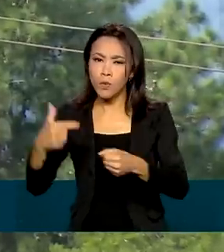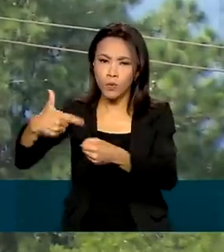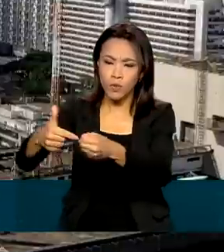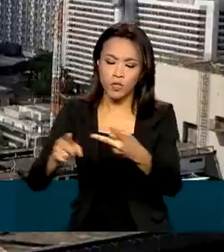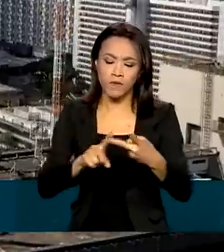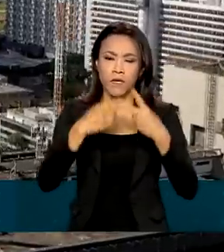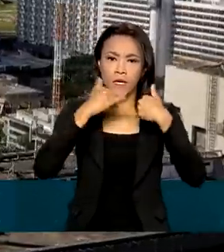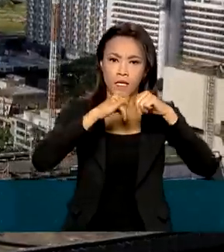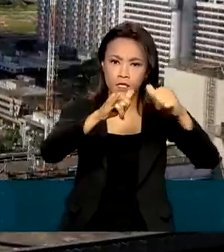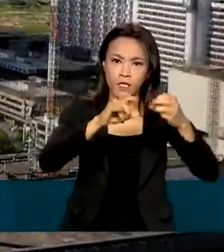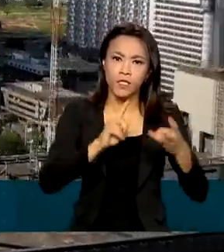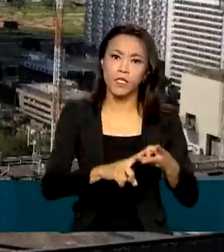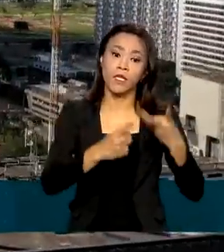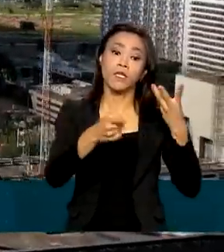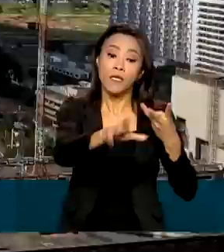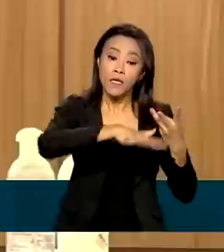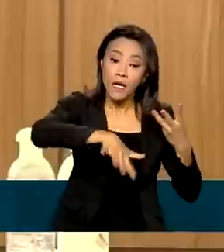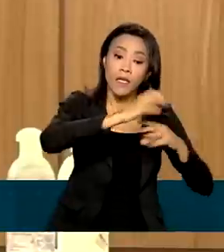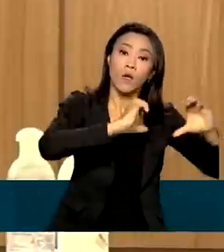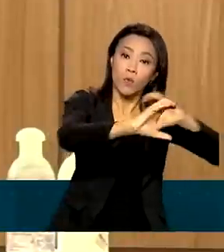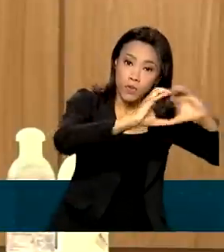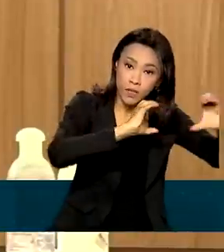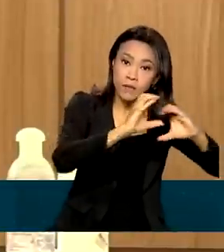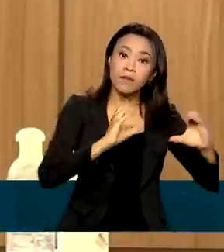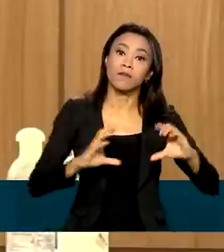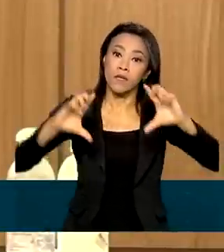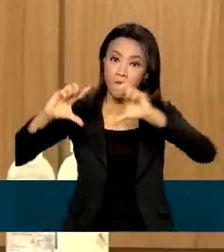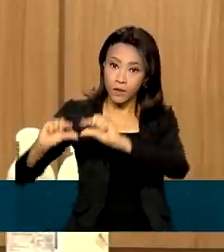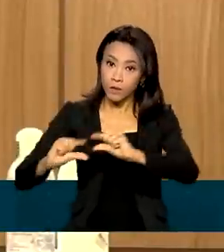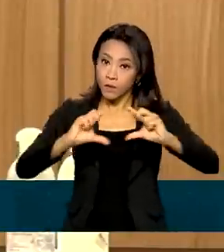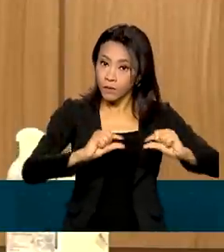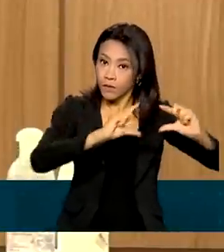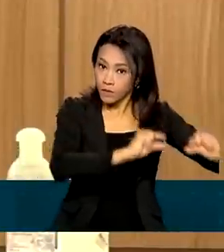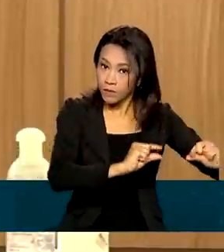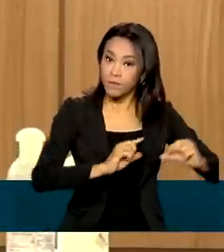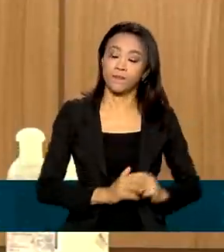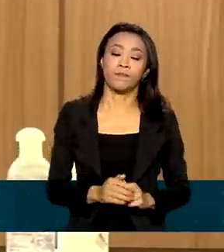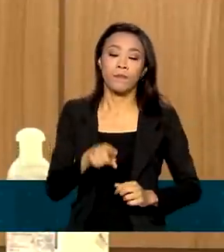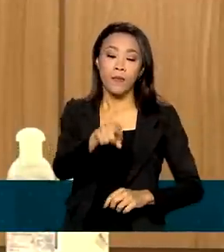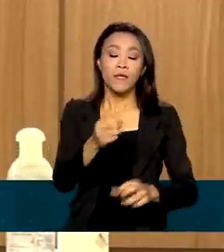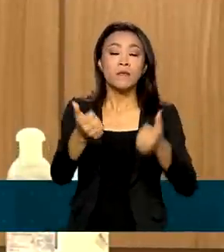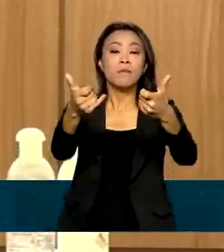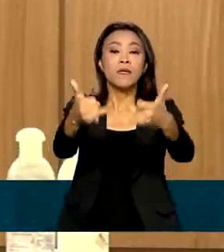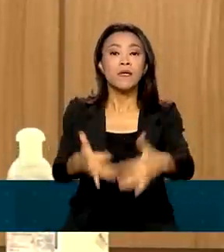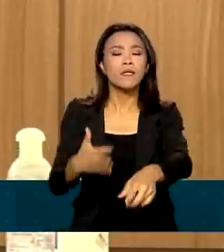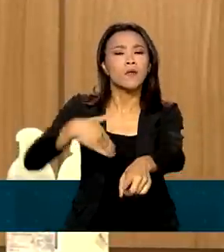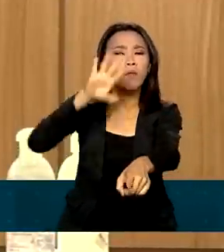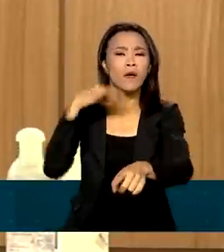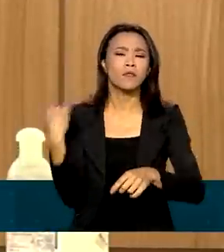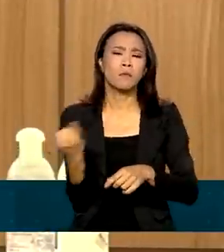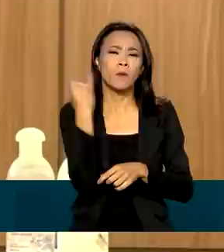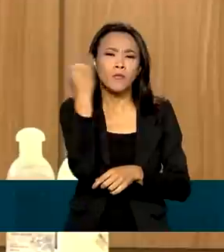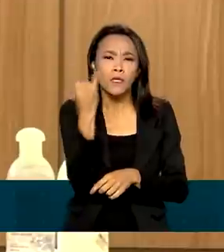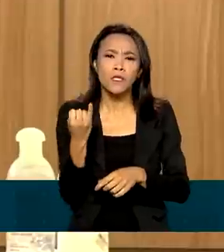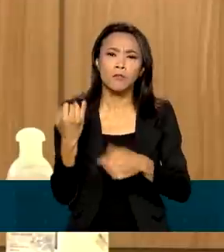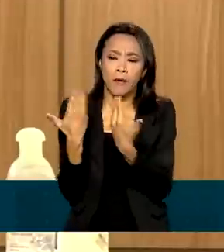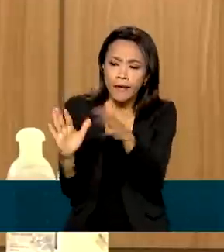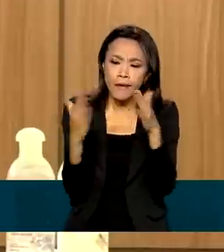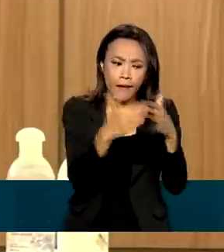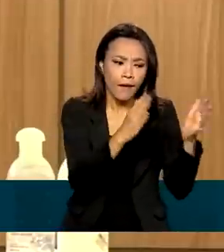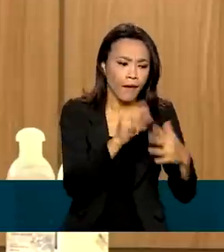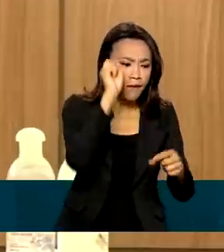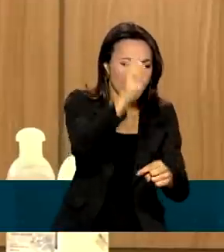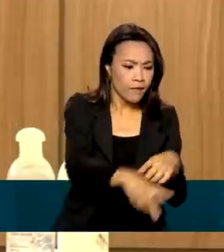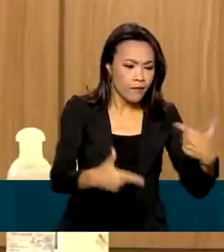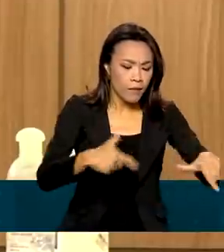elétrica e telecomunicações. O mais importante para a geração de emprego, para a geração de investimento de longo prazo